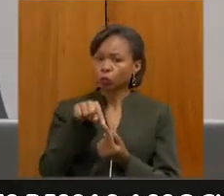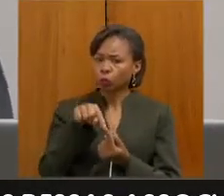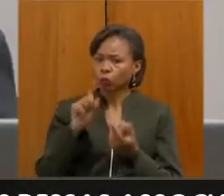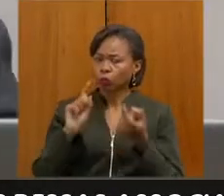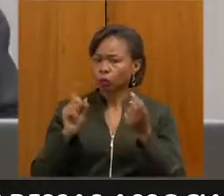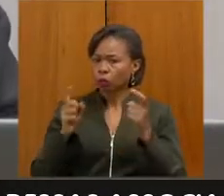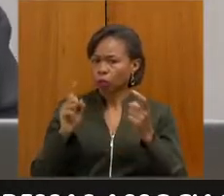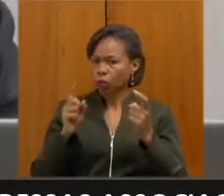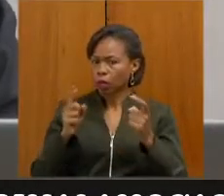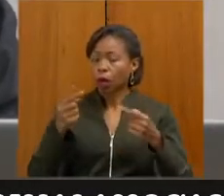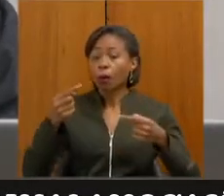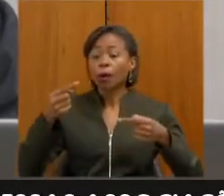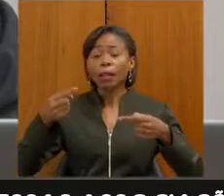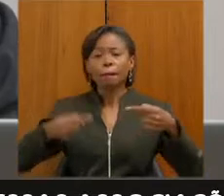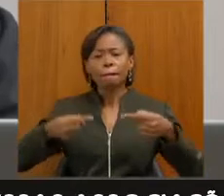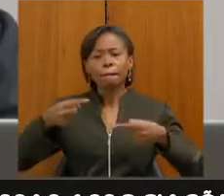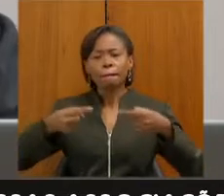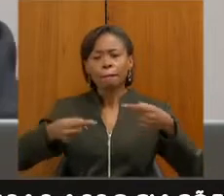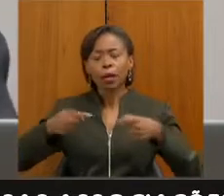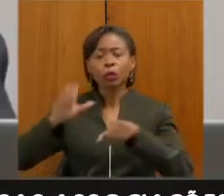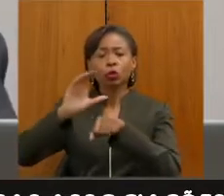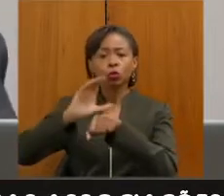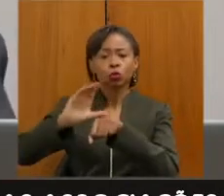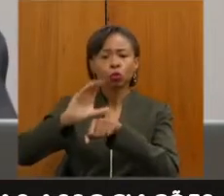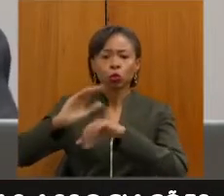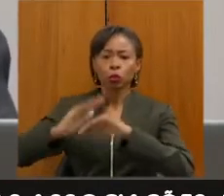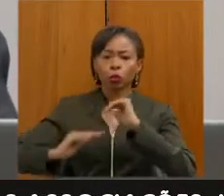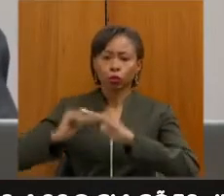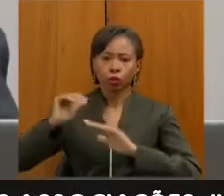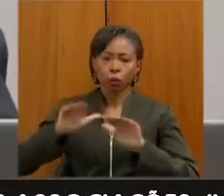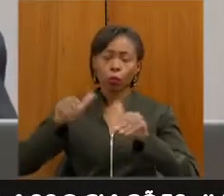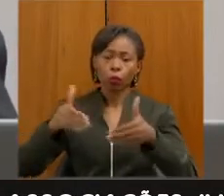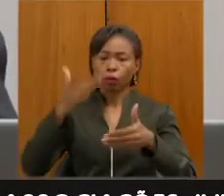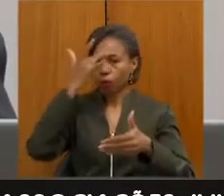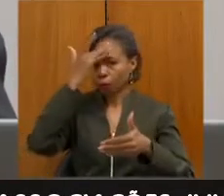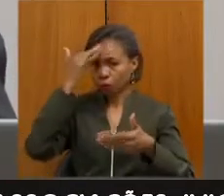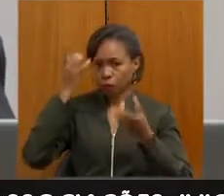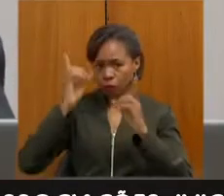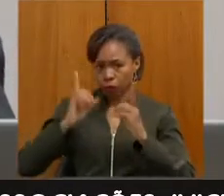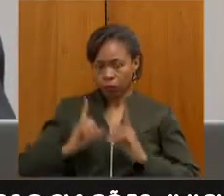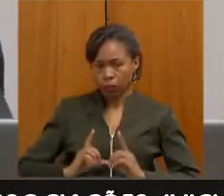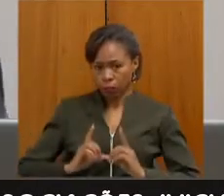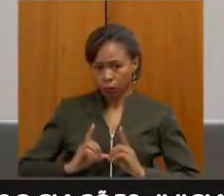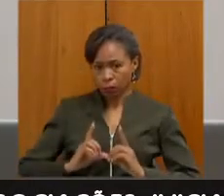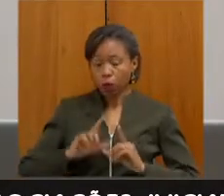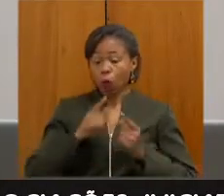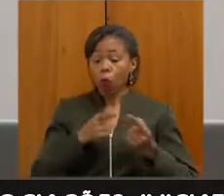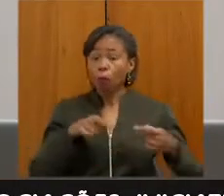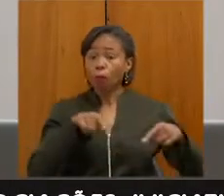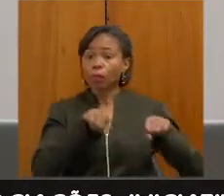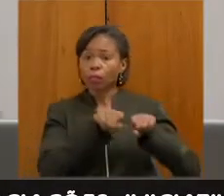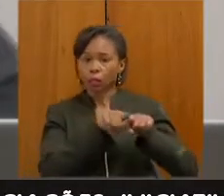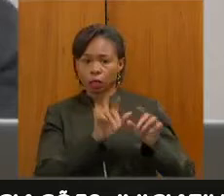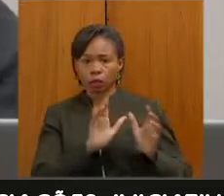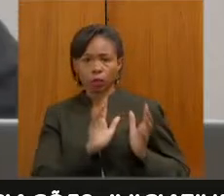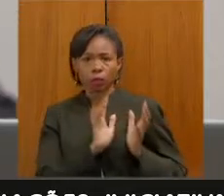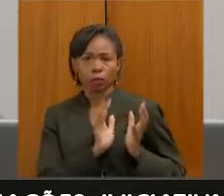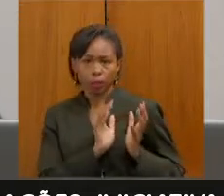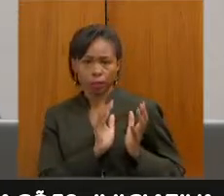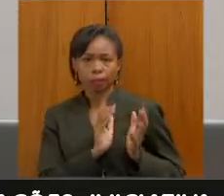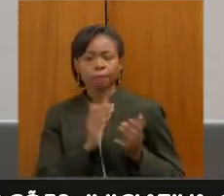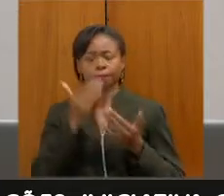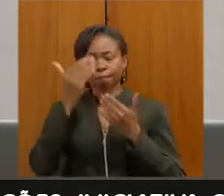debater a oferta de cursos profissionalizantes para pessoas com deficiência, por meio de parceria com as APAIs. Eu quero